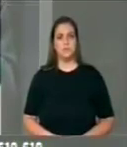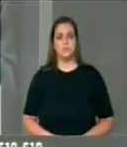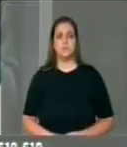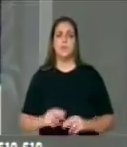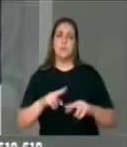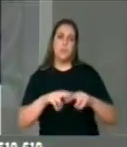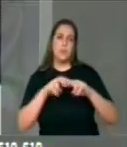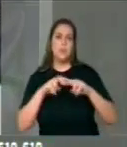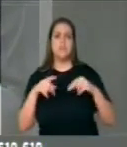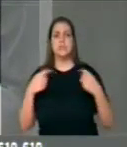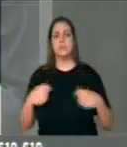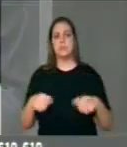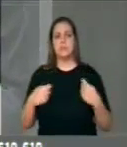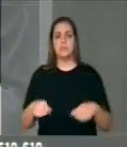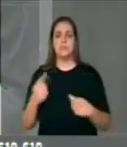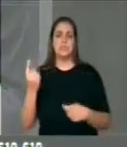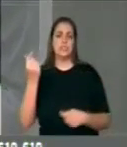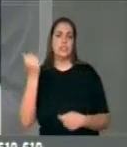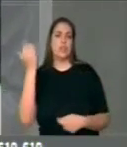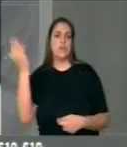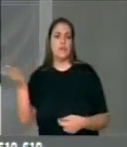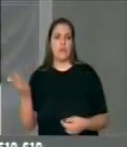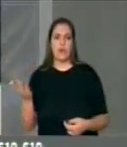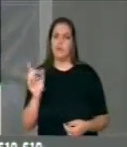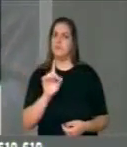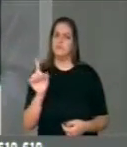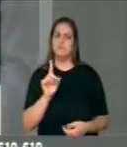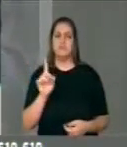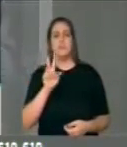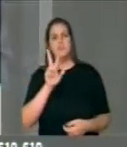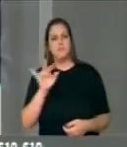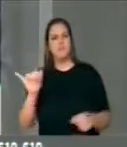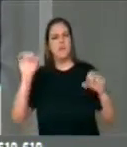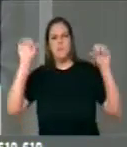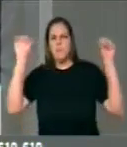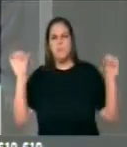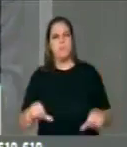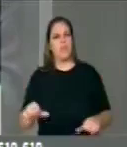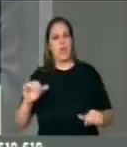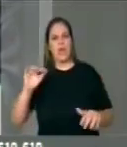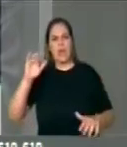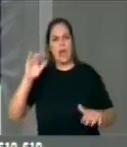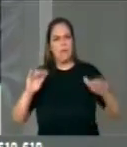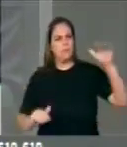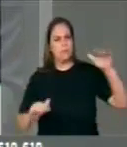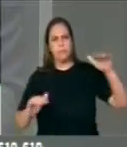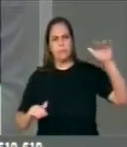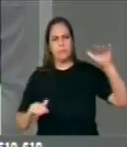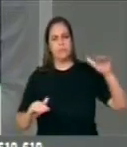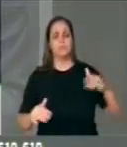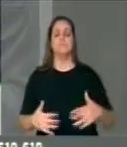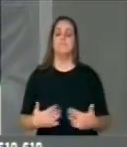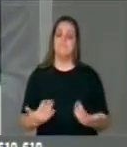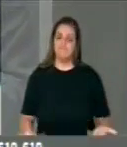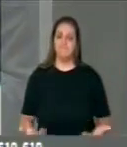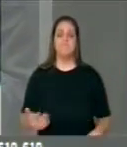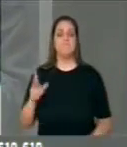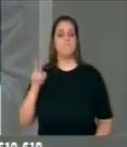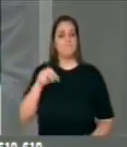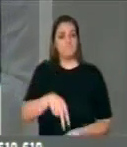estrangeiro aumenta a iniquidade na saúde dessa tribuna, senhor presidente quero pedir agora